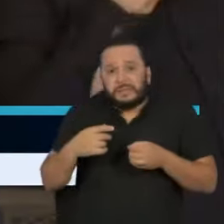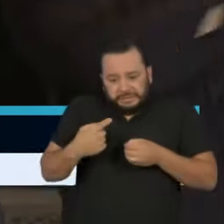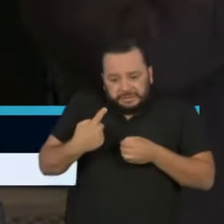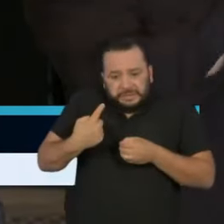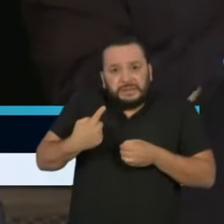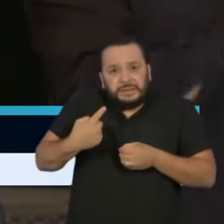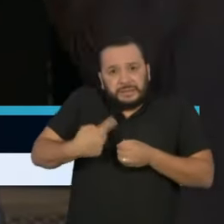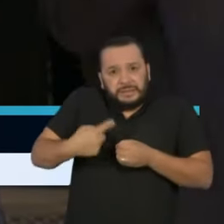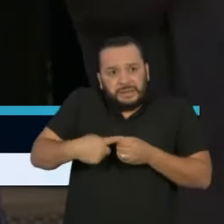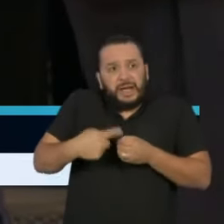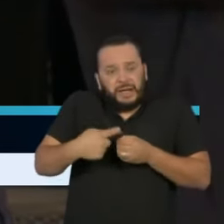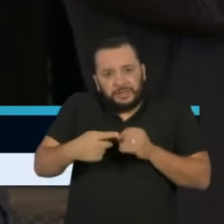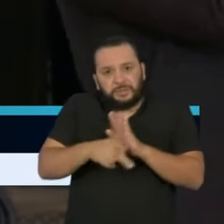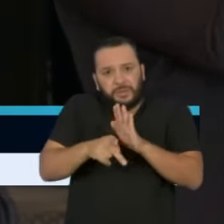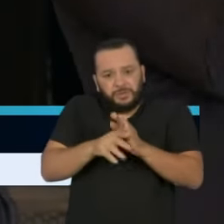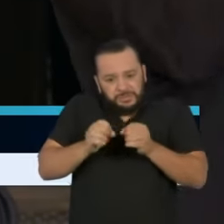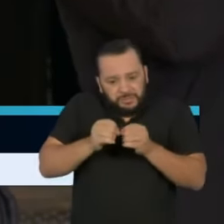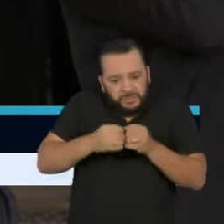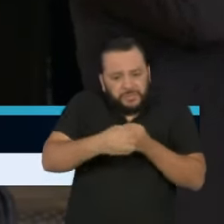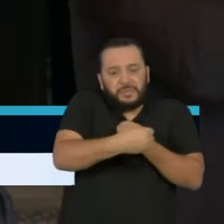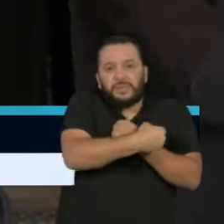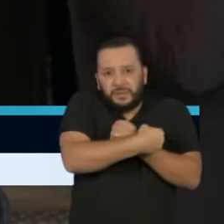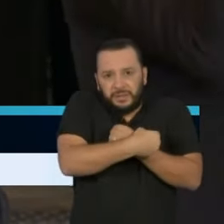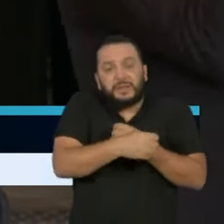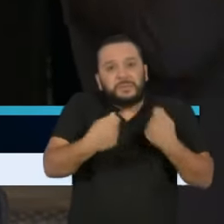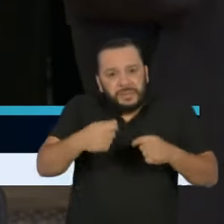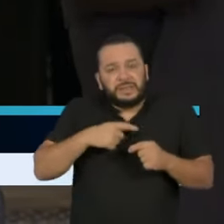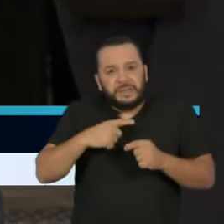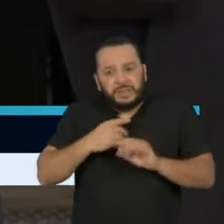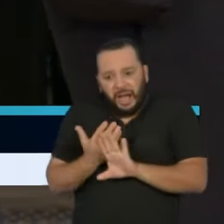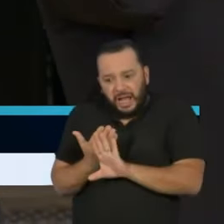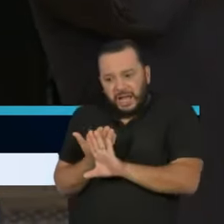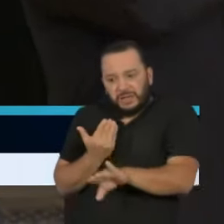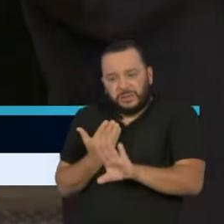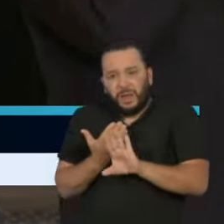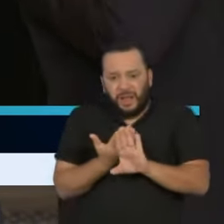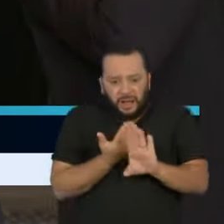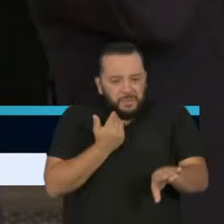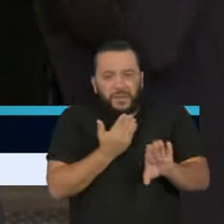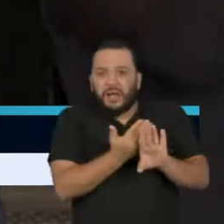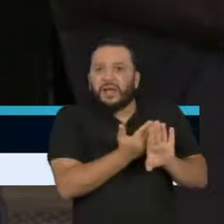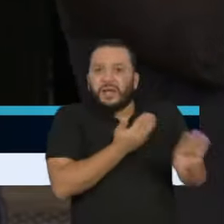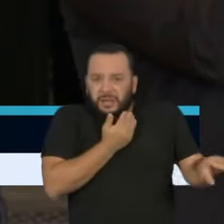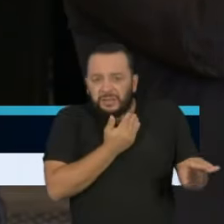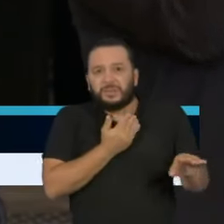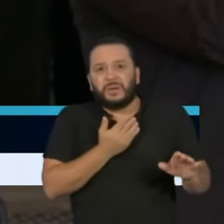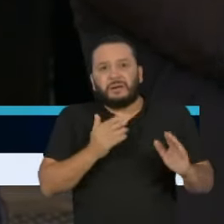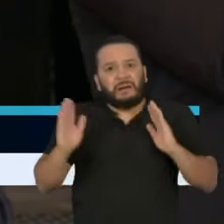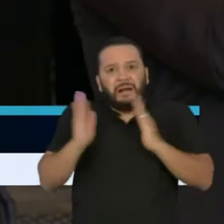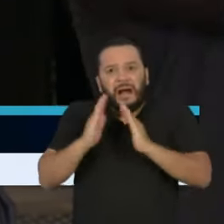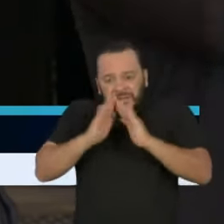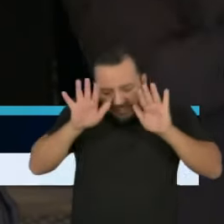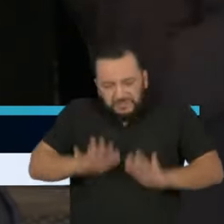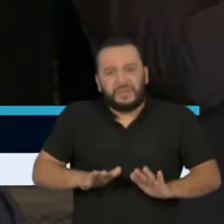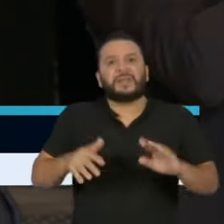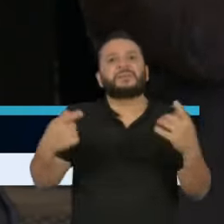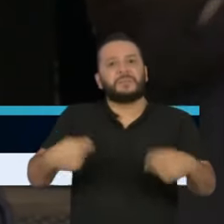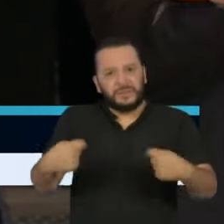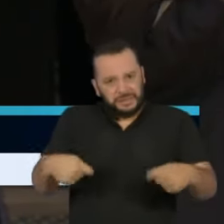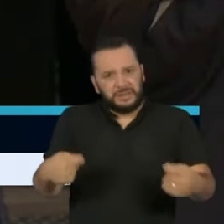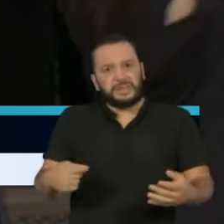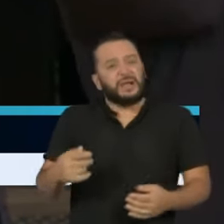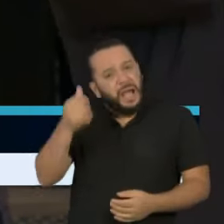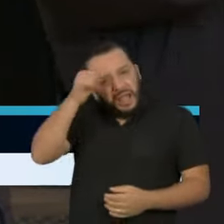que precisam de um isolamento ainda maior, de forma a reduzir a interiorização desse vírus e a sua